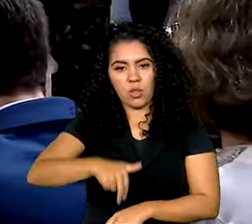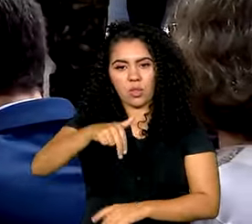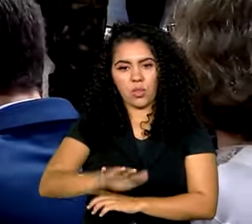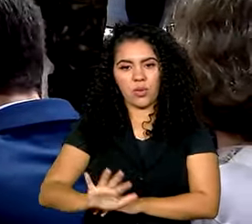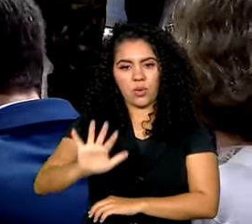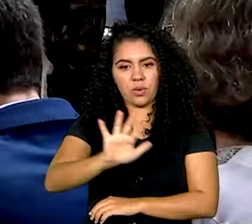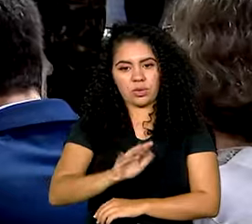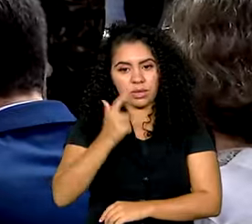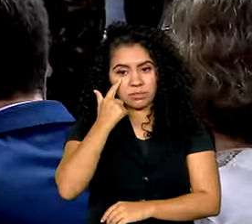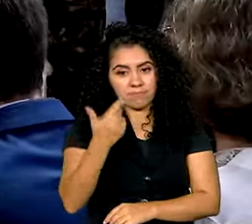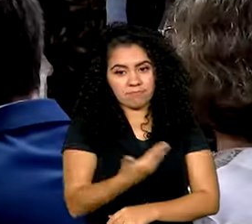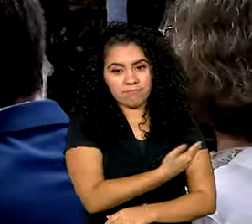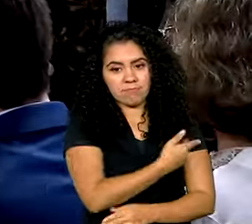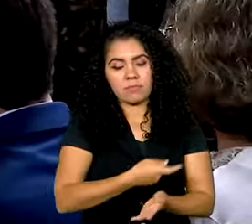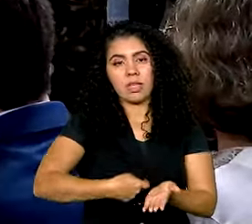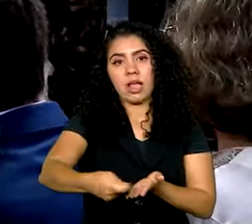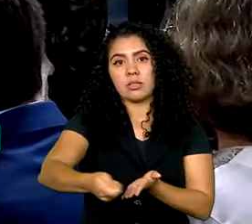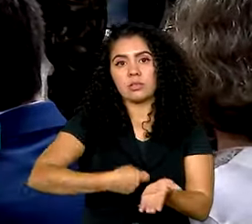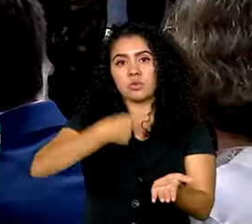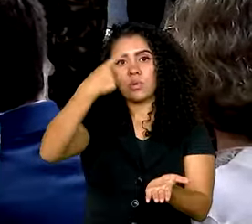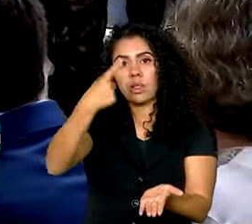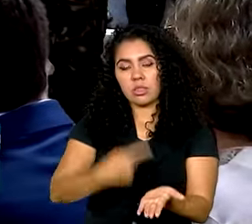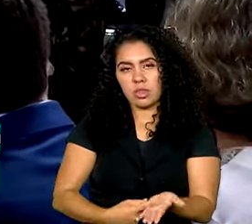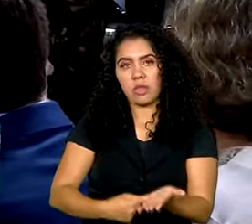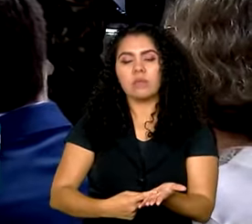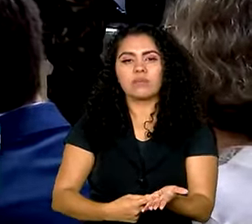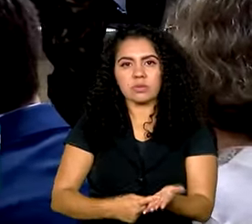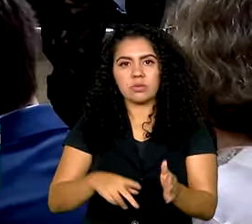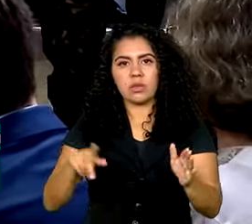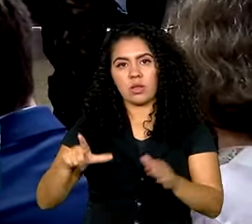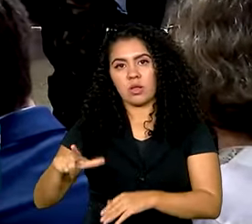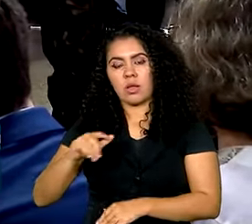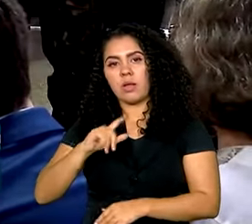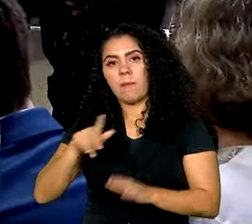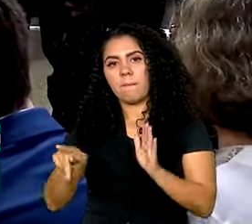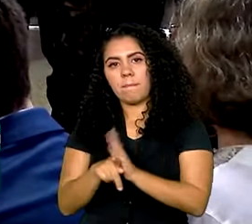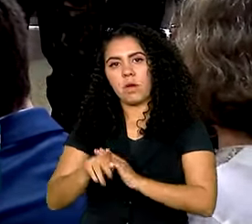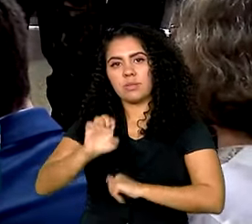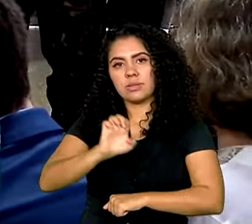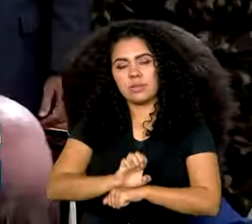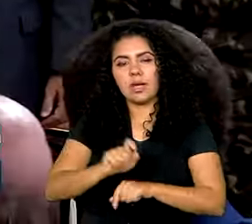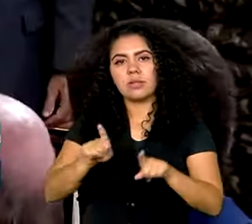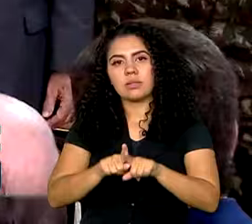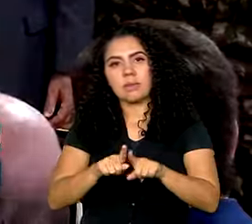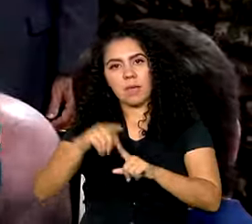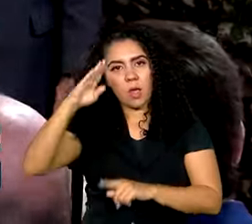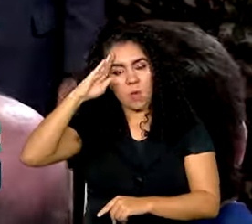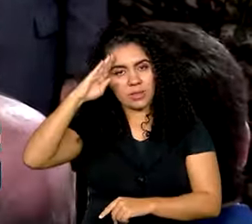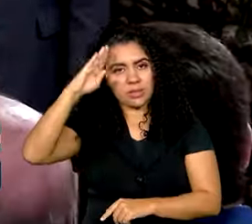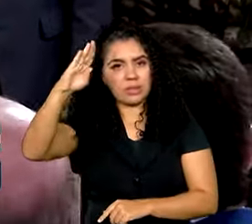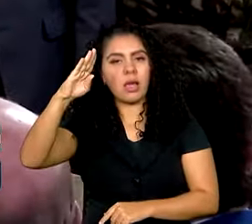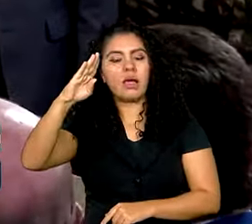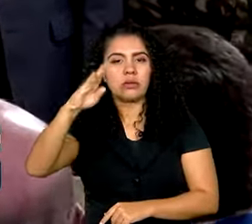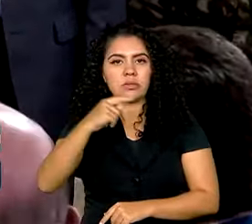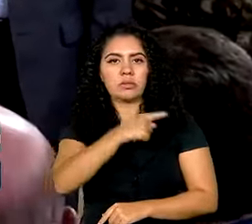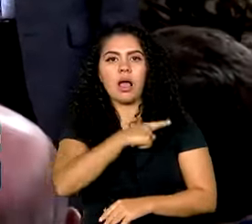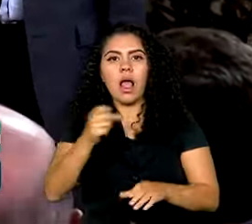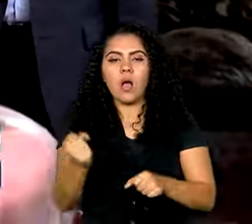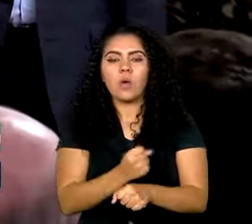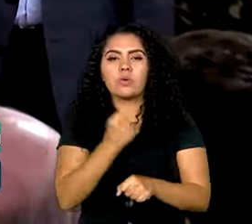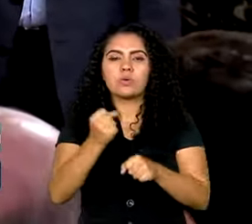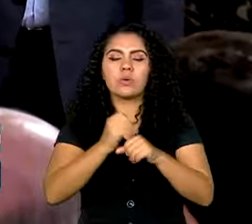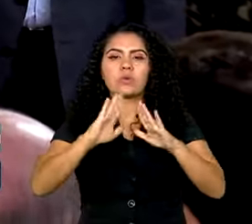a assinatura do termo de compromisso entre o governo do Estado e o Exército Brasileiro, a construção da Escola de